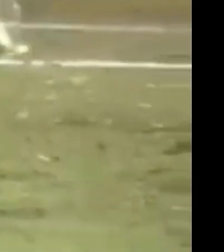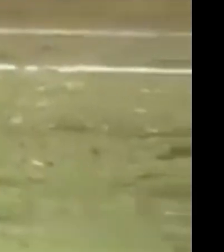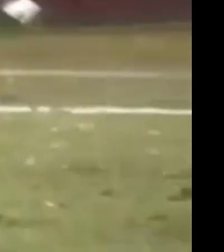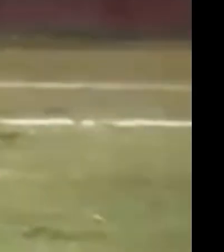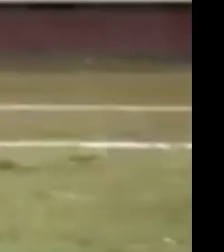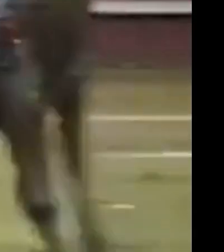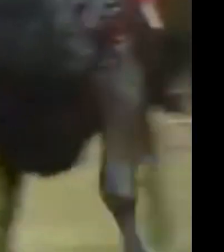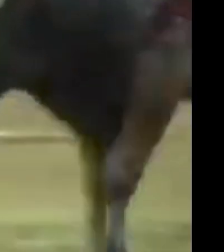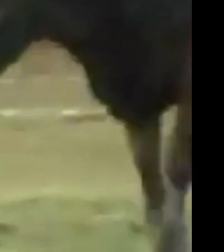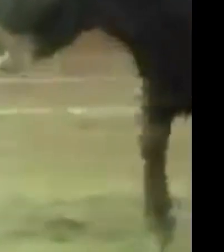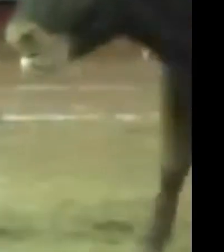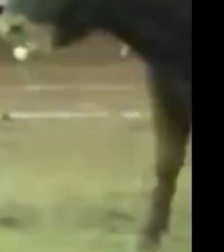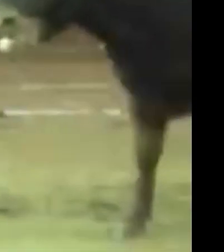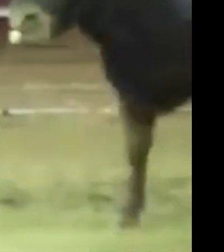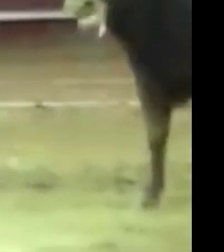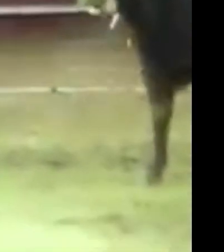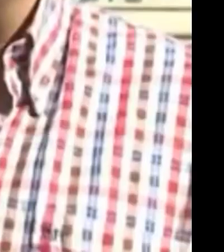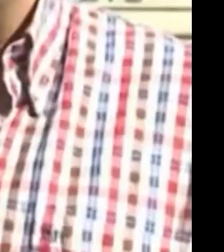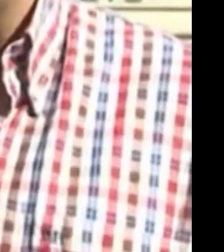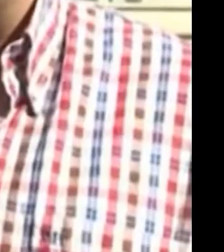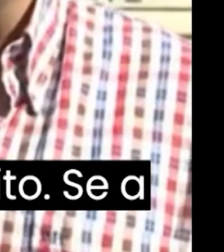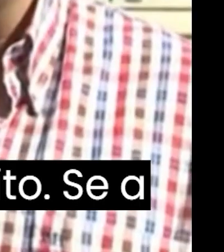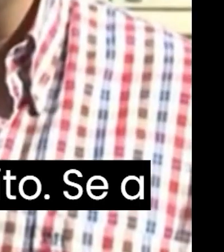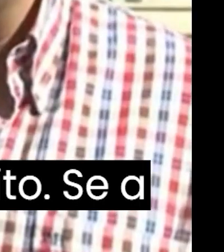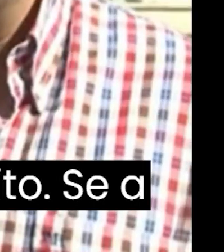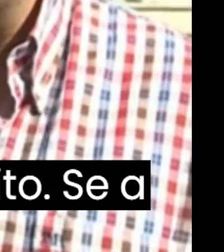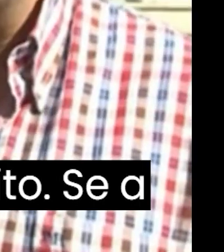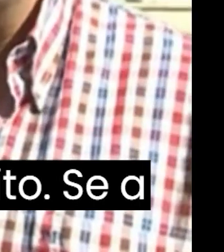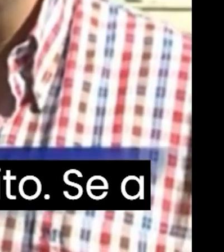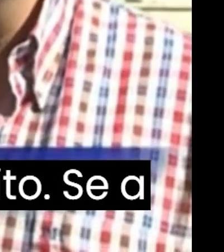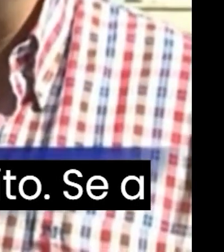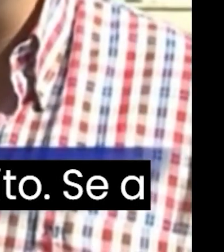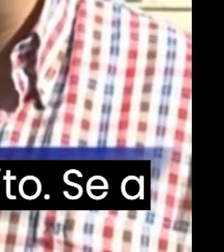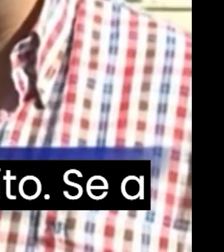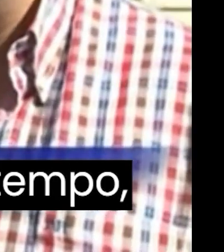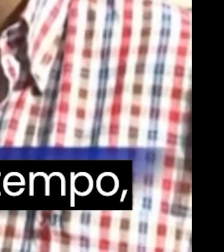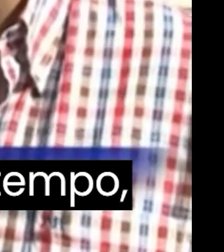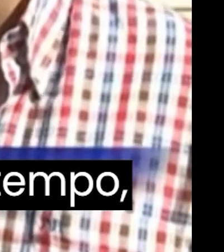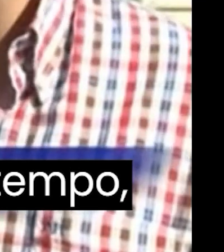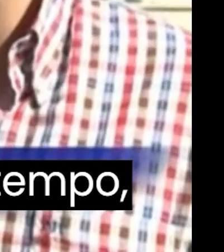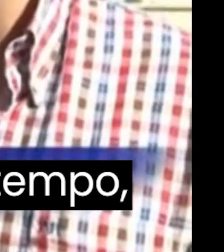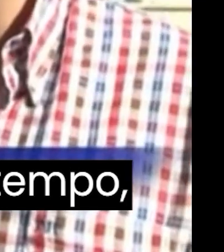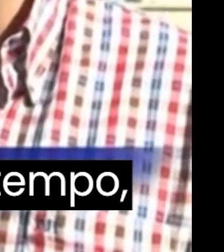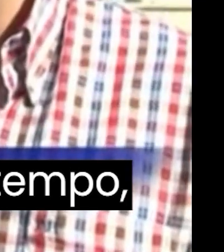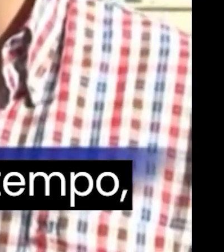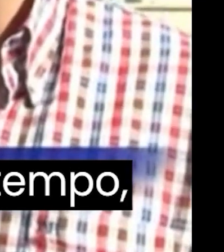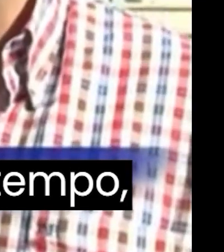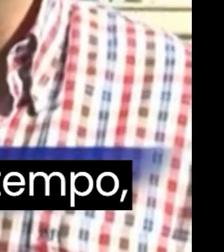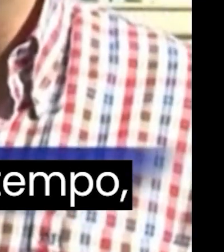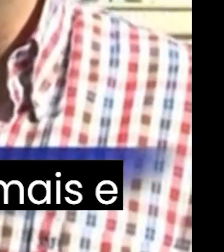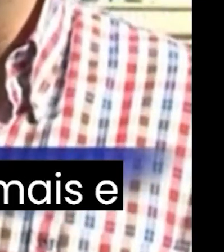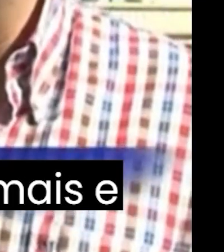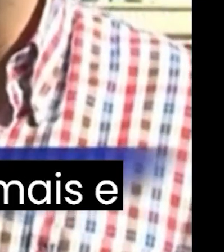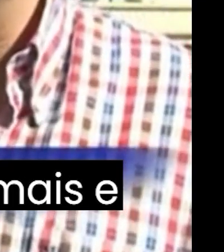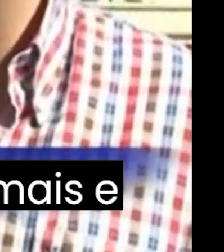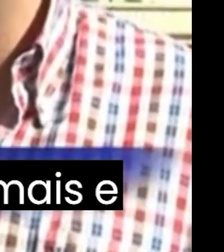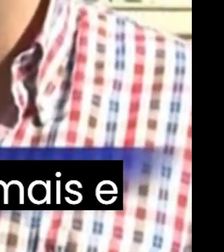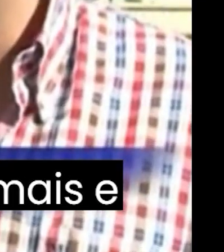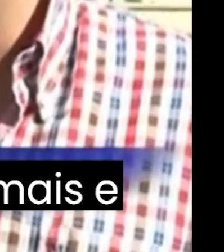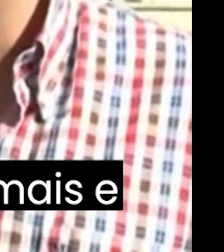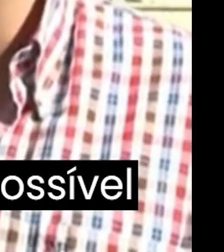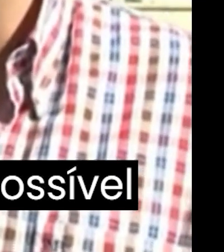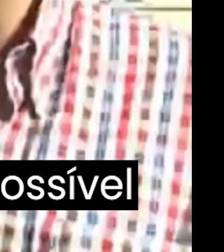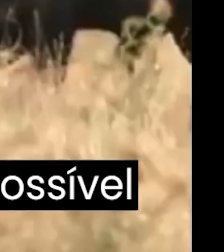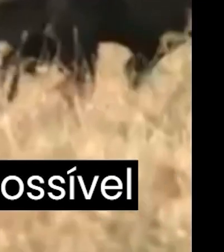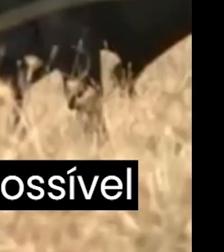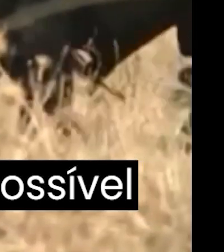fiestas se a crise na tourada durar muito tempo certamente o número de